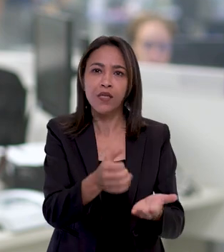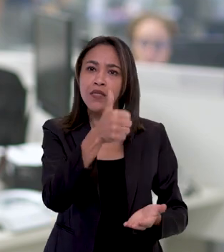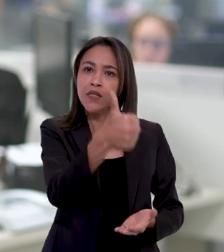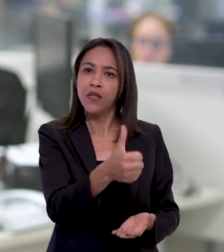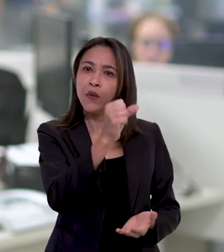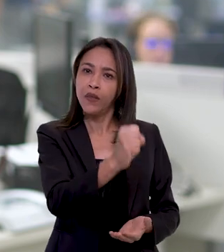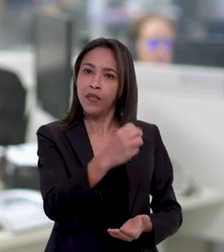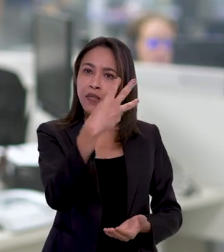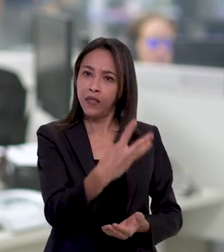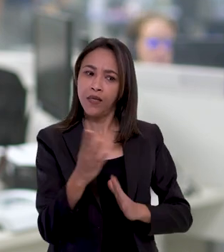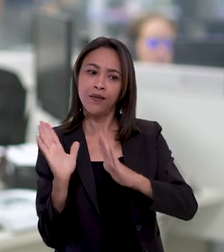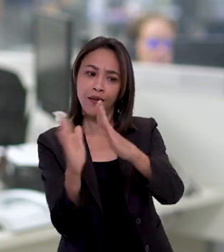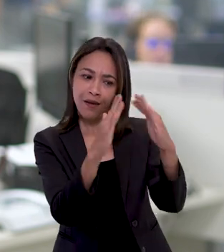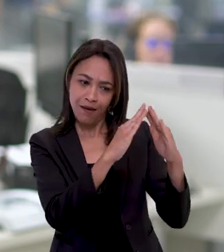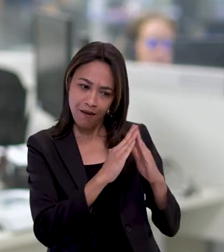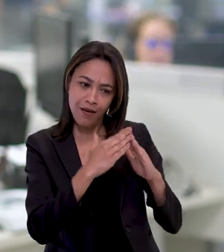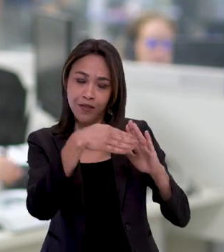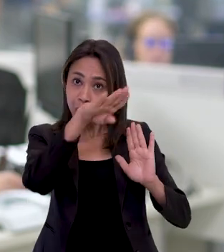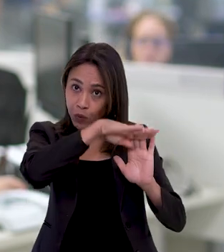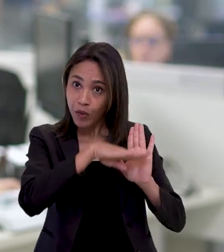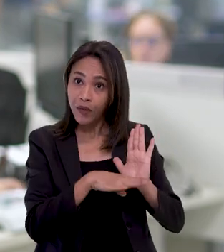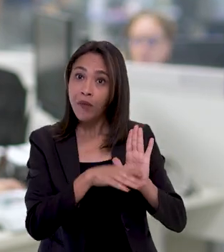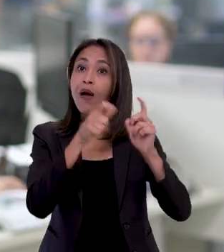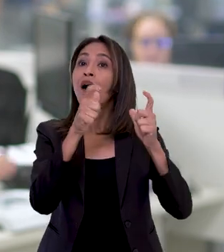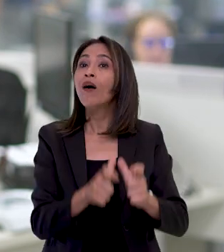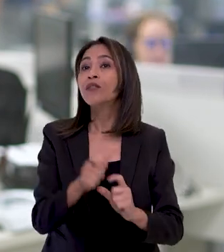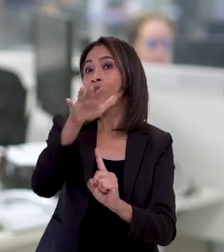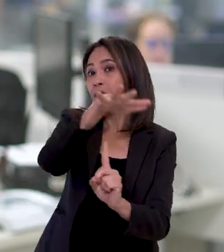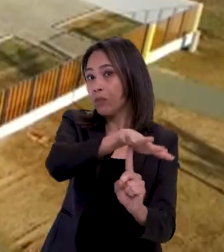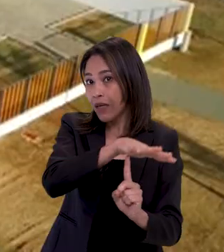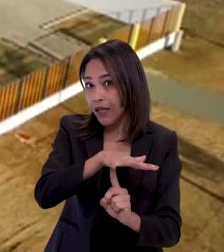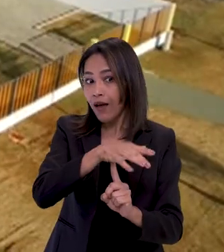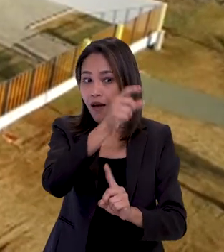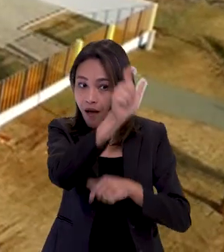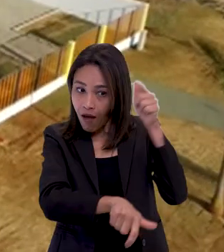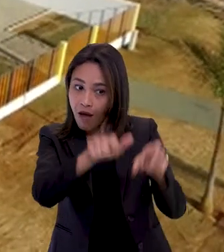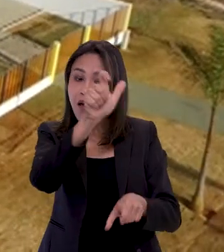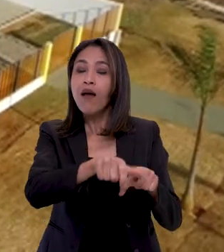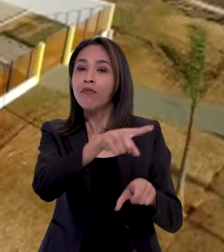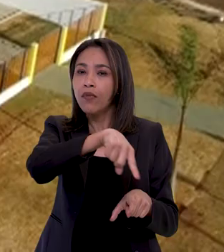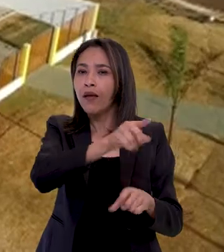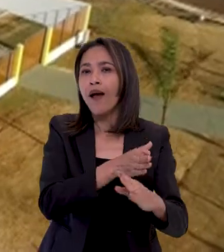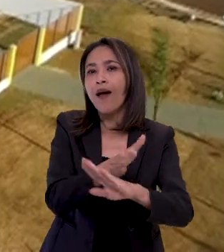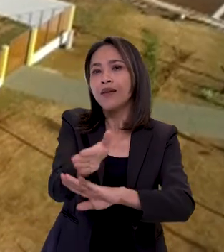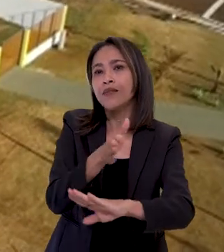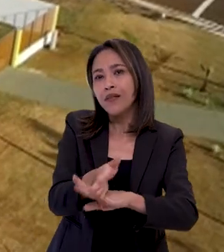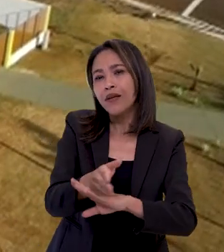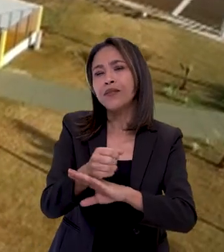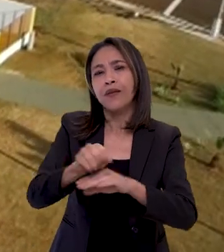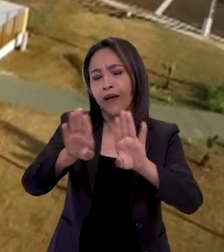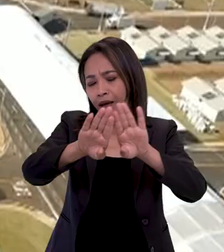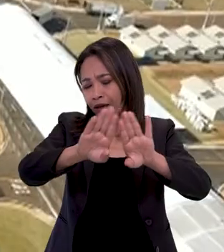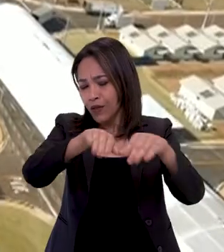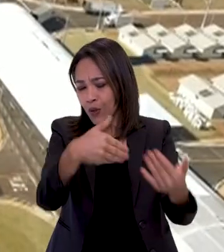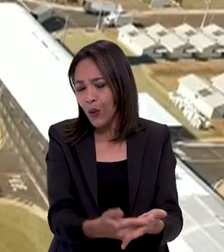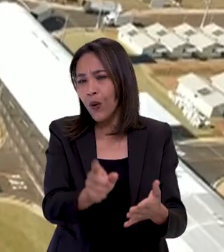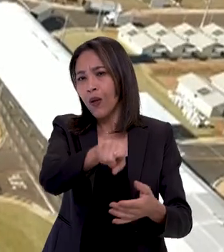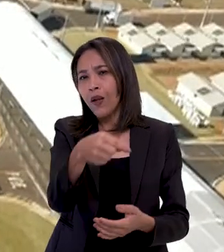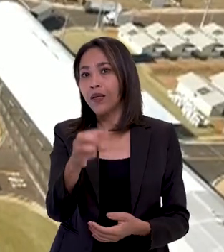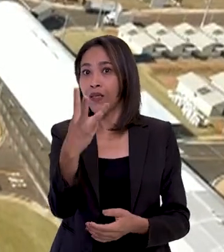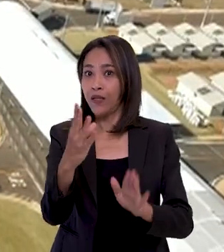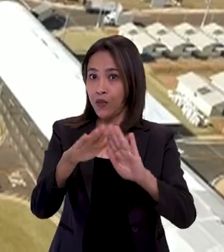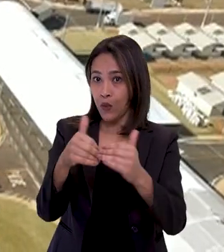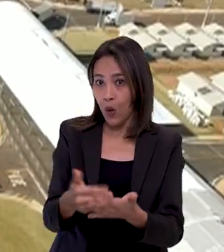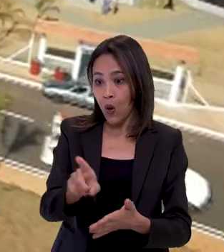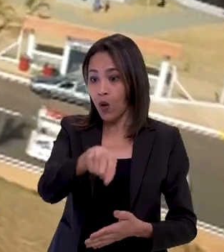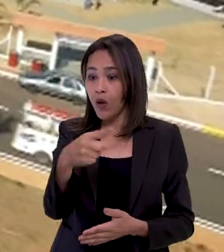183 moradias do programa Minha Casa Minha Vida no Paraná. Os beneficiários também terão acesso a creche, três